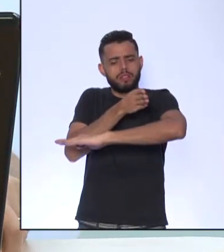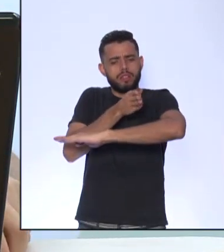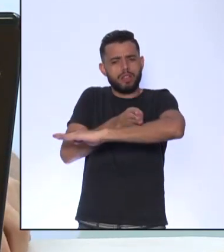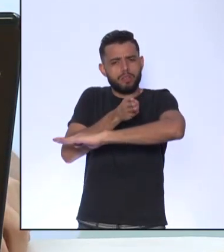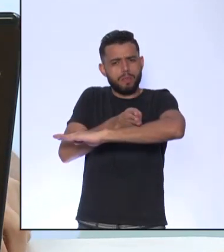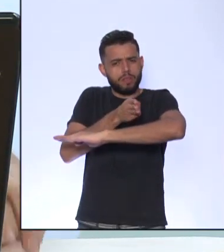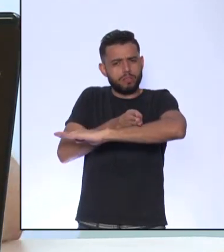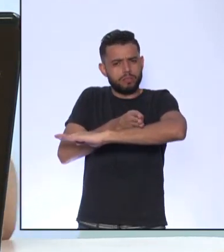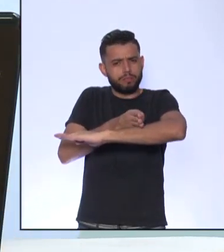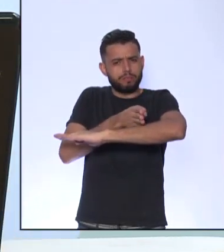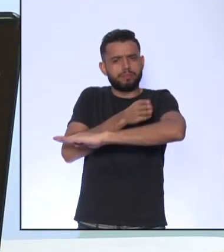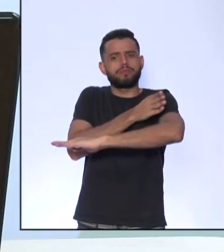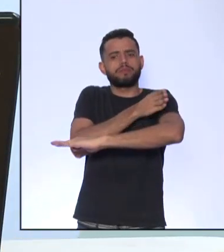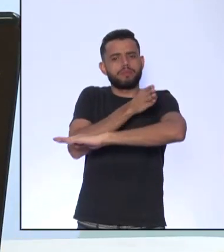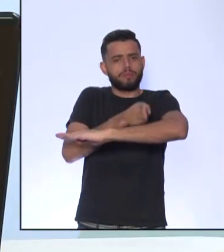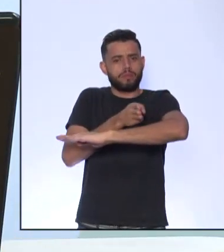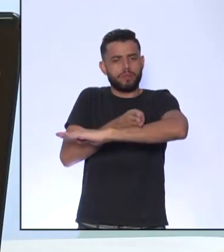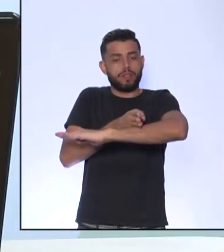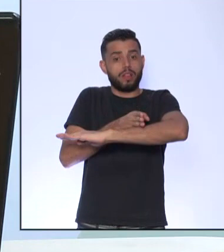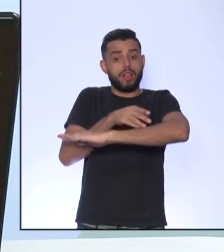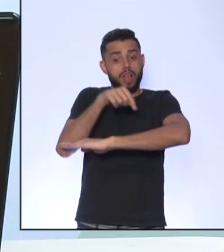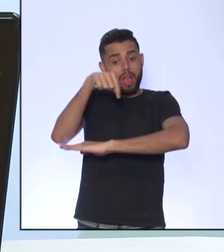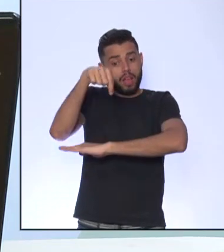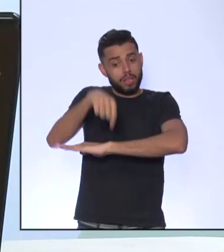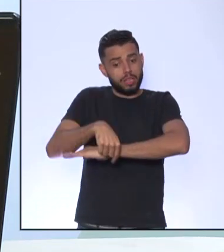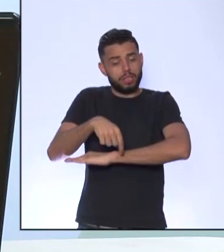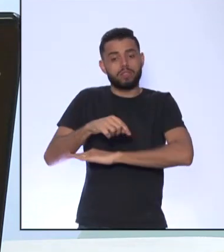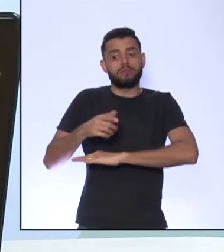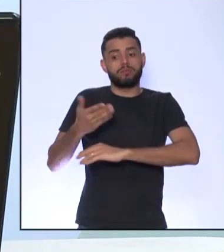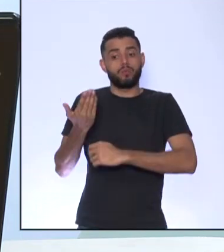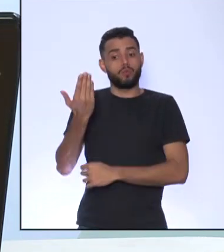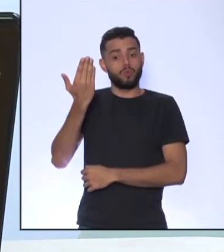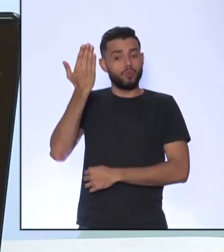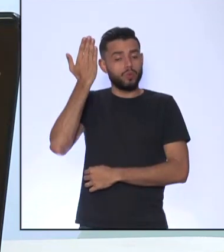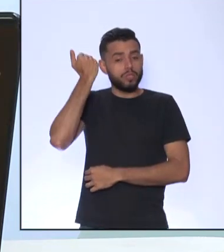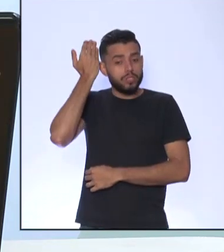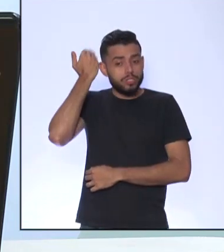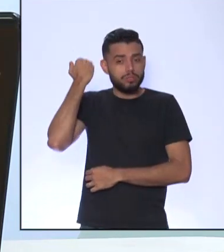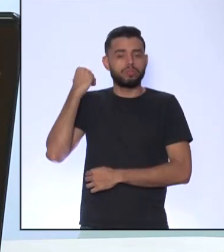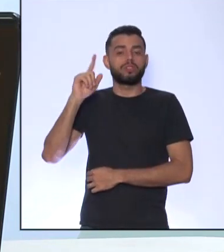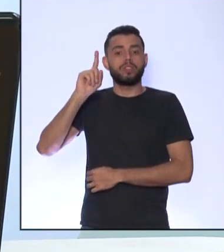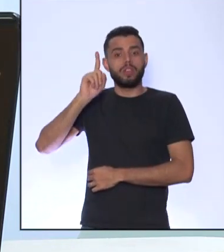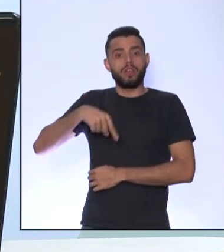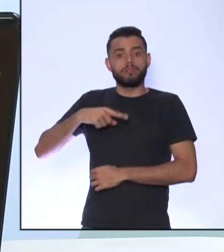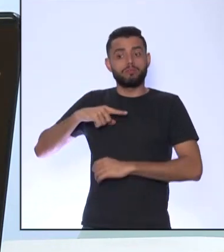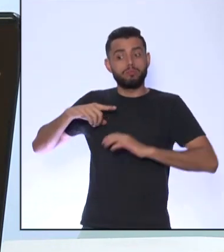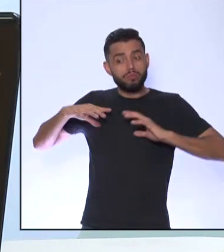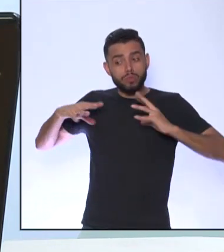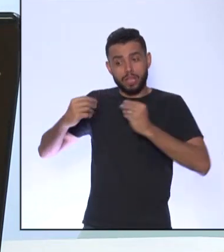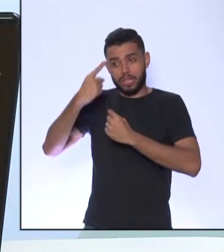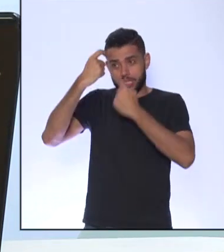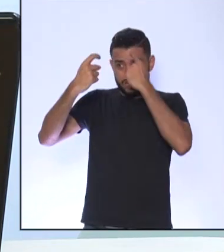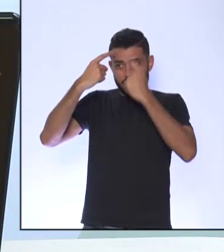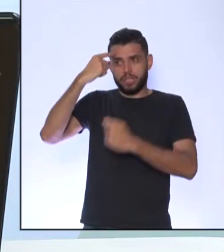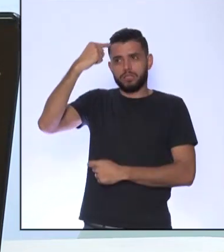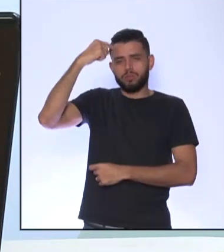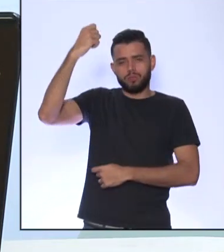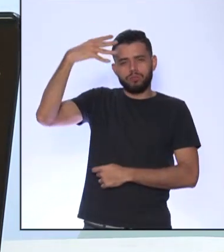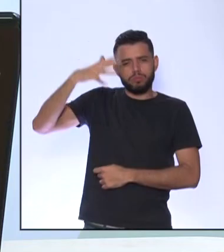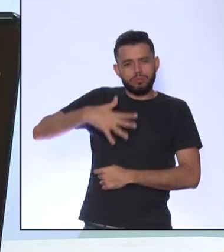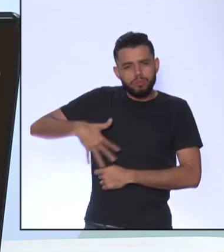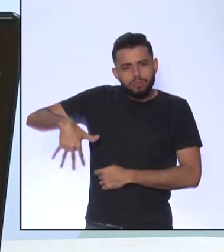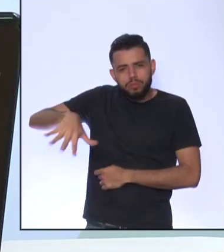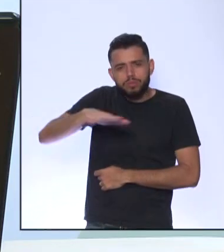Da idade média A gente aqui Não A gente está falando Do antigo regime O absolutismo As ideias Do mercantilismo